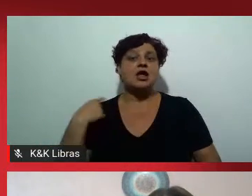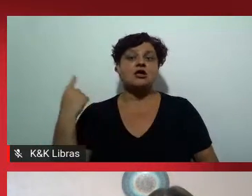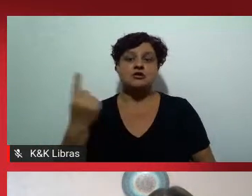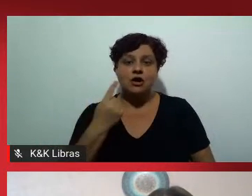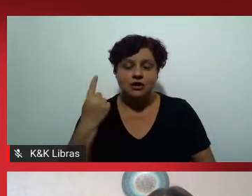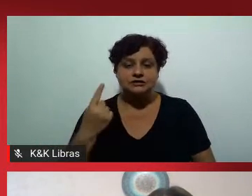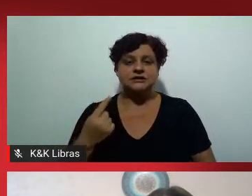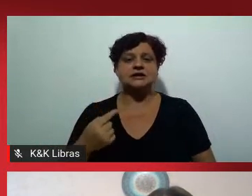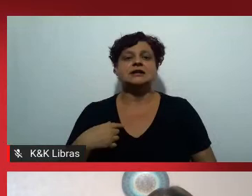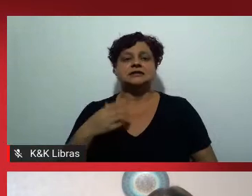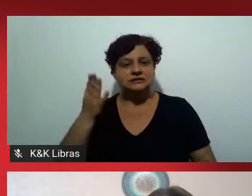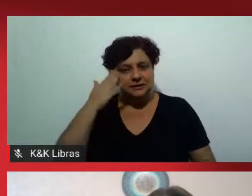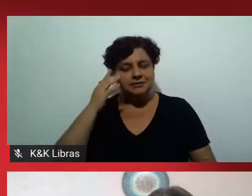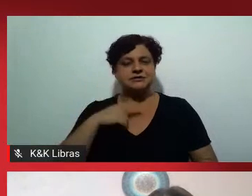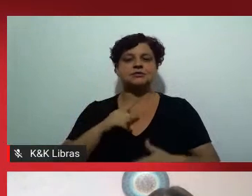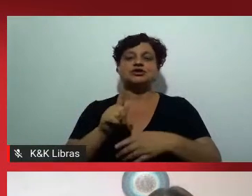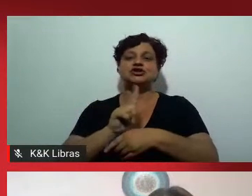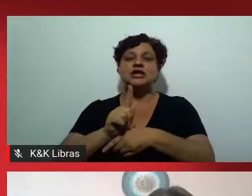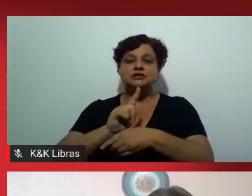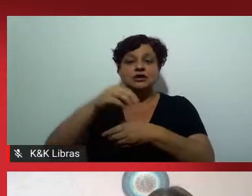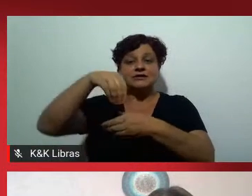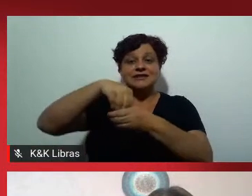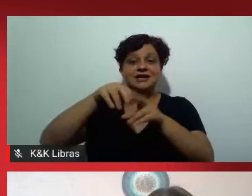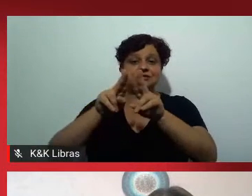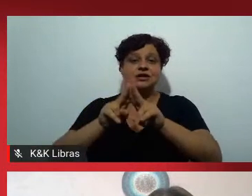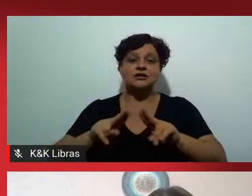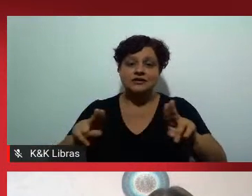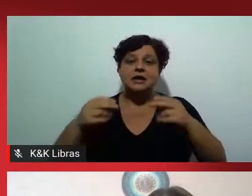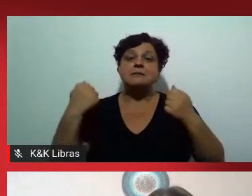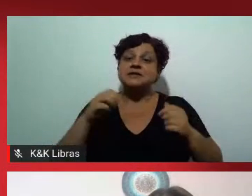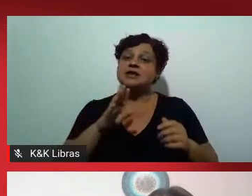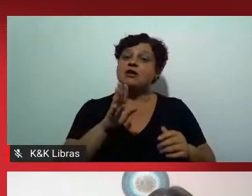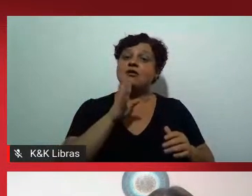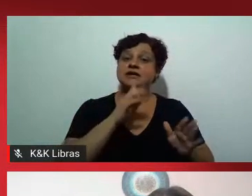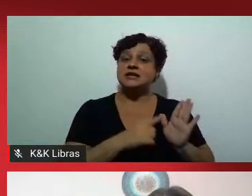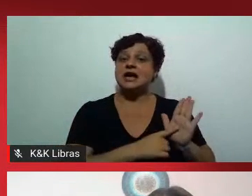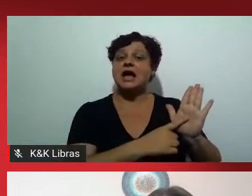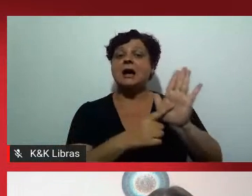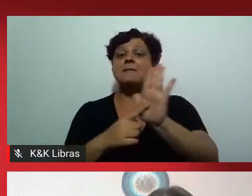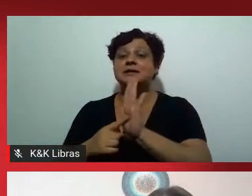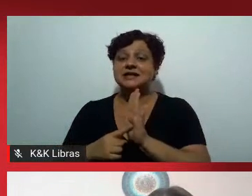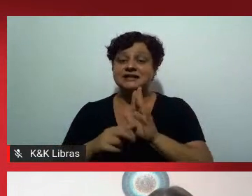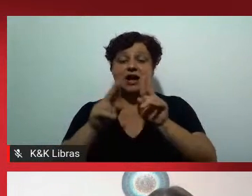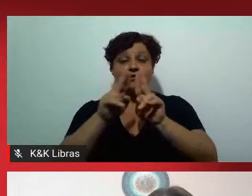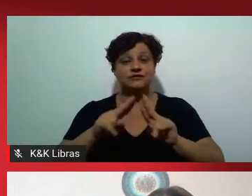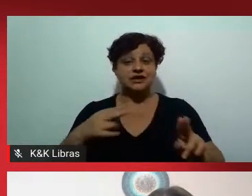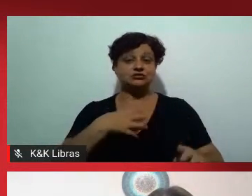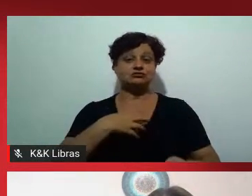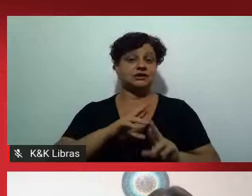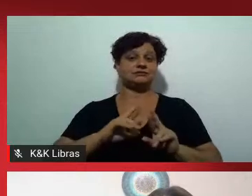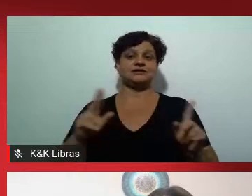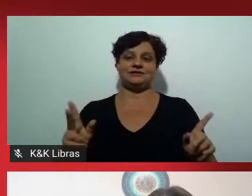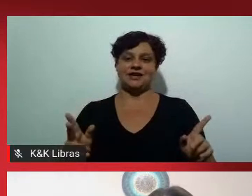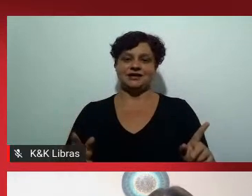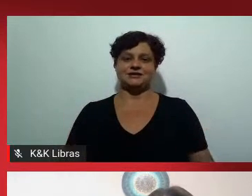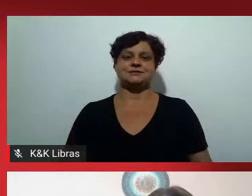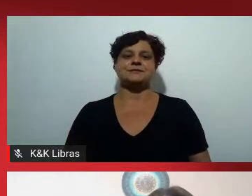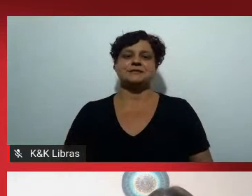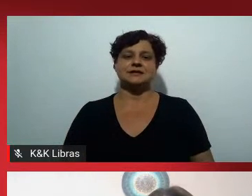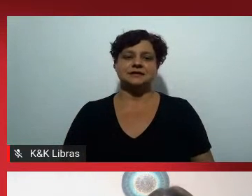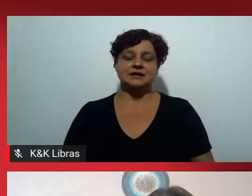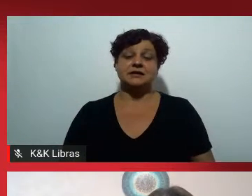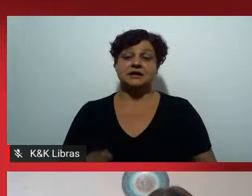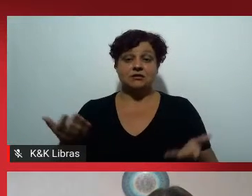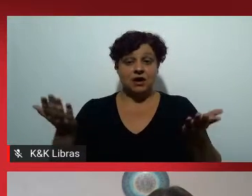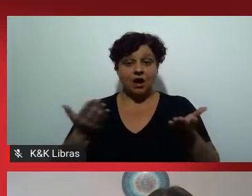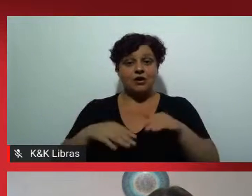gestores das universidades, é de apresentar a universidade de uma outra maneira. Termino essa